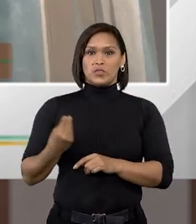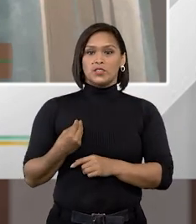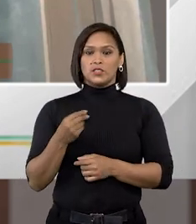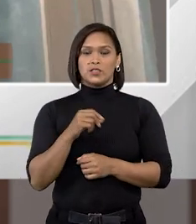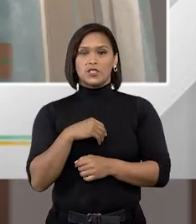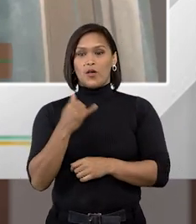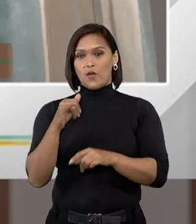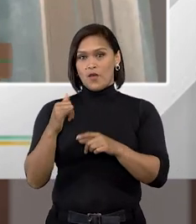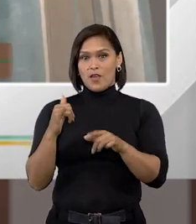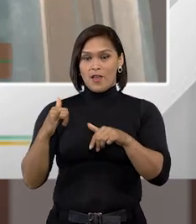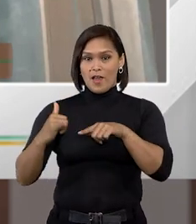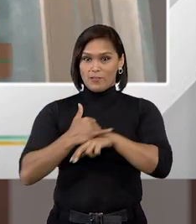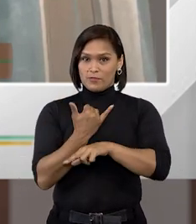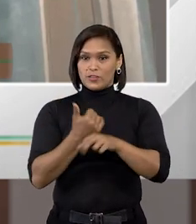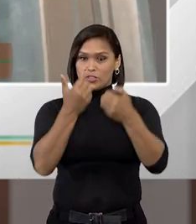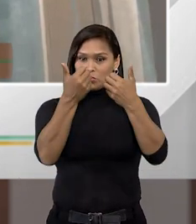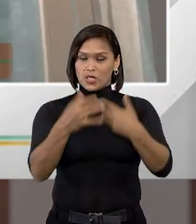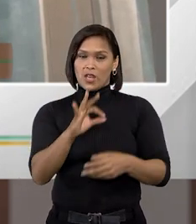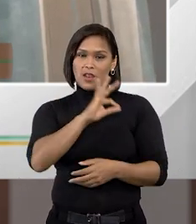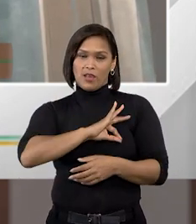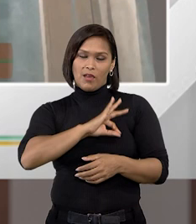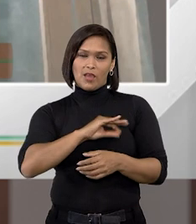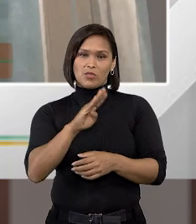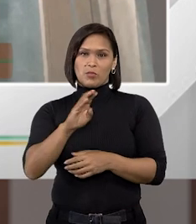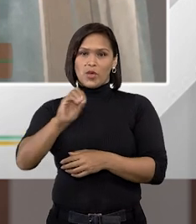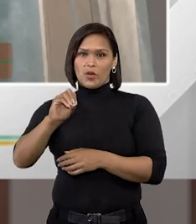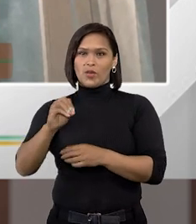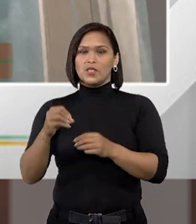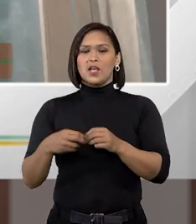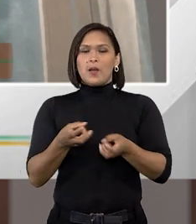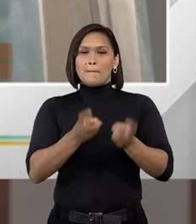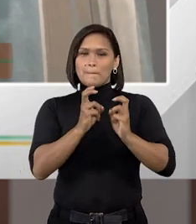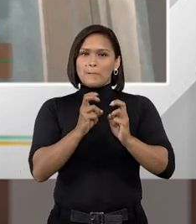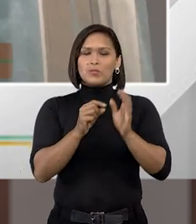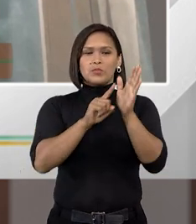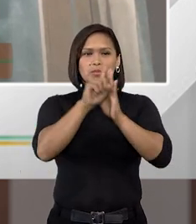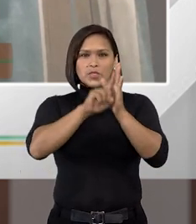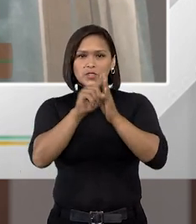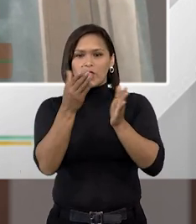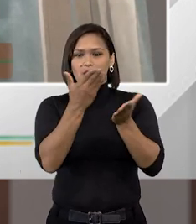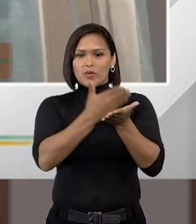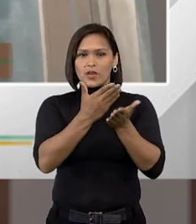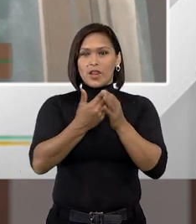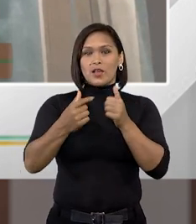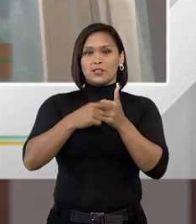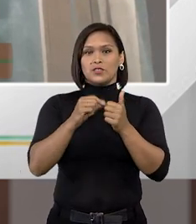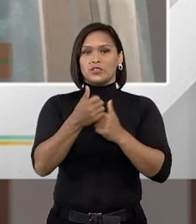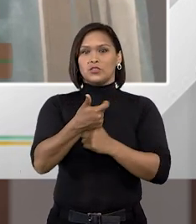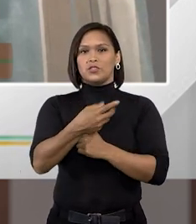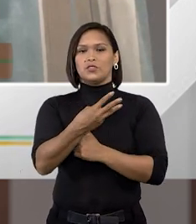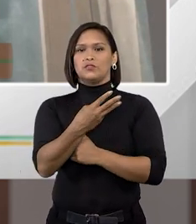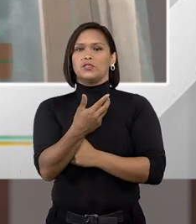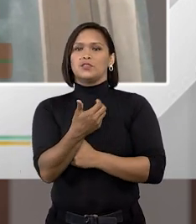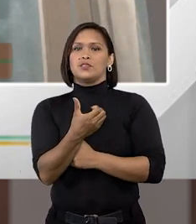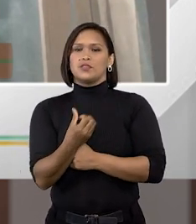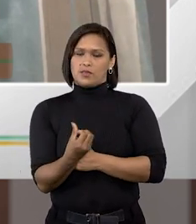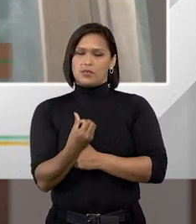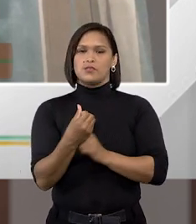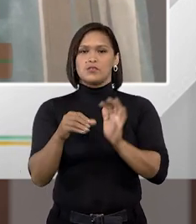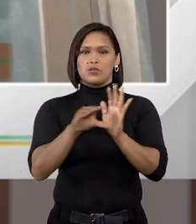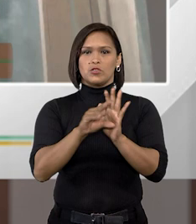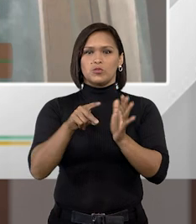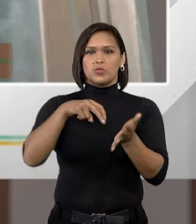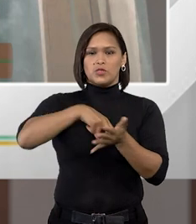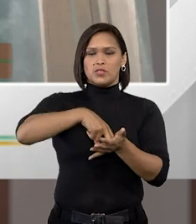pela vítima na fase do inquérito policial sem a observância dos procedimentos previstos lá no artigo 226 do Código de Processo